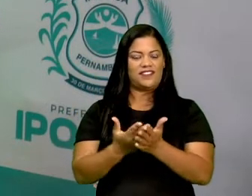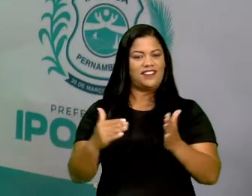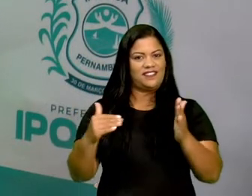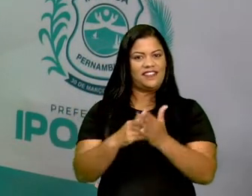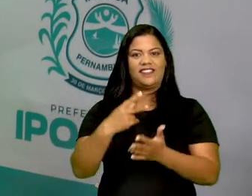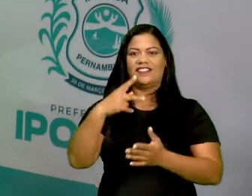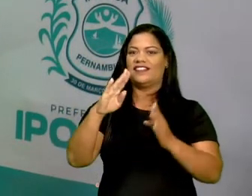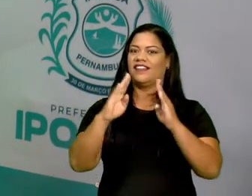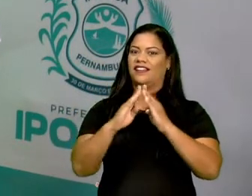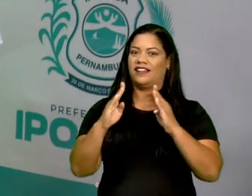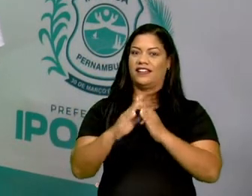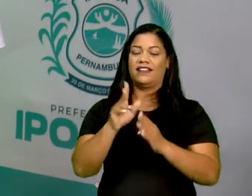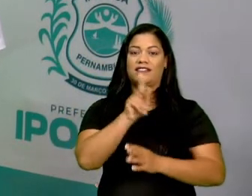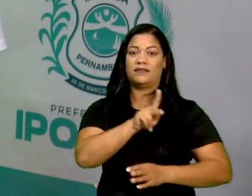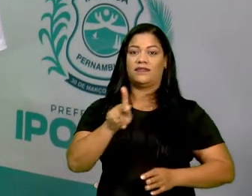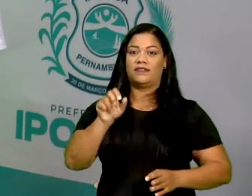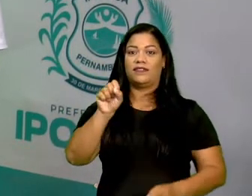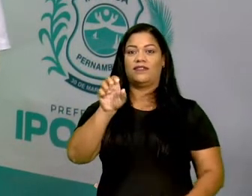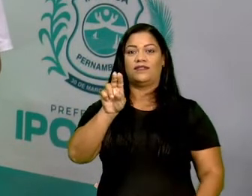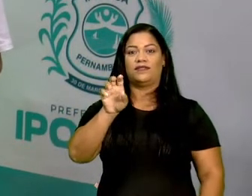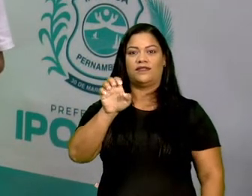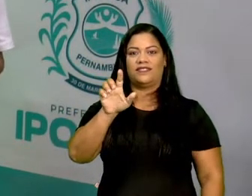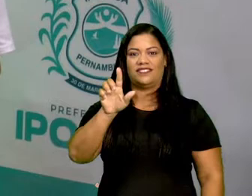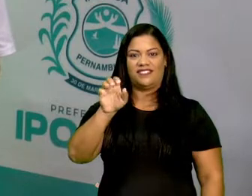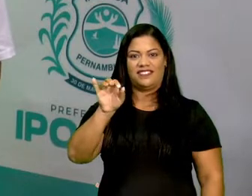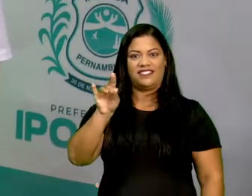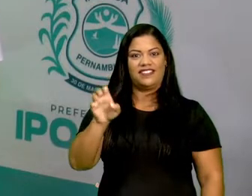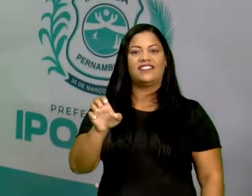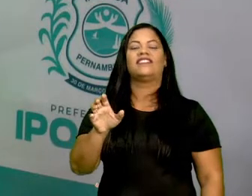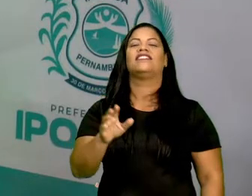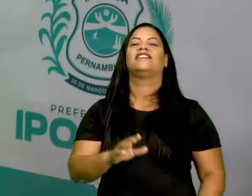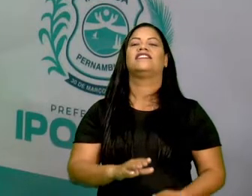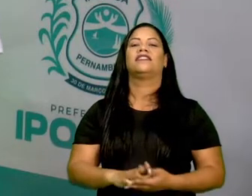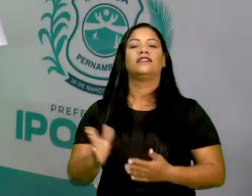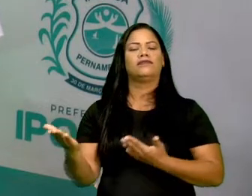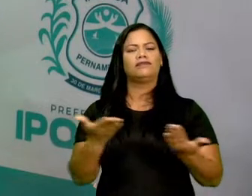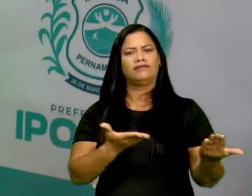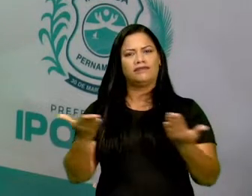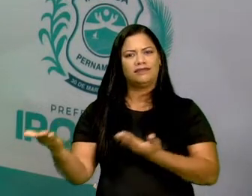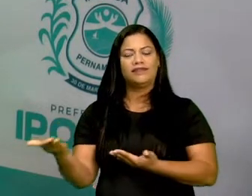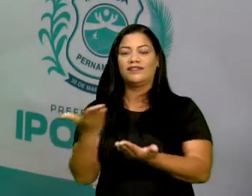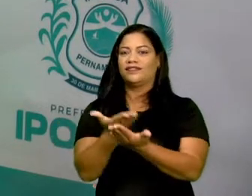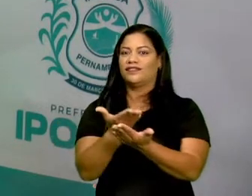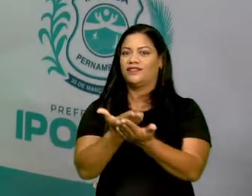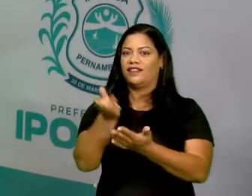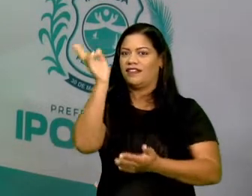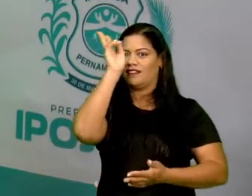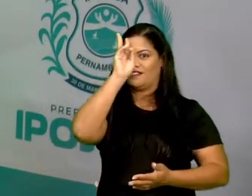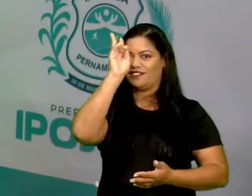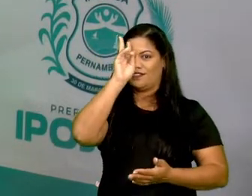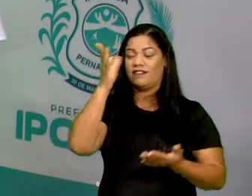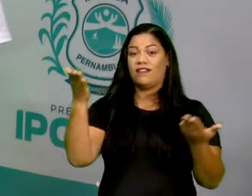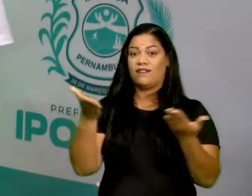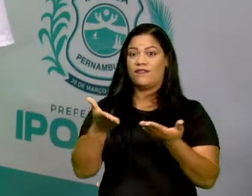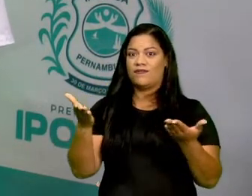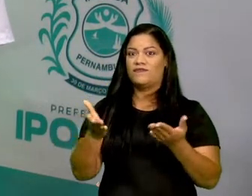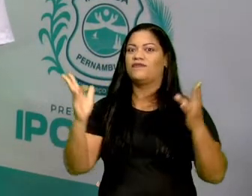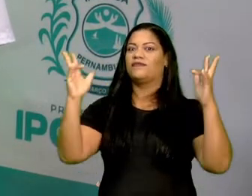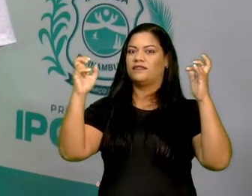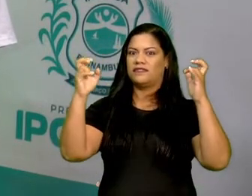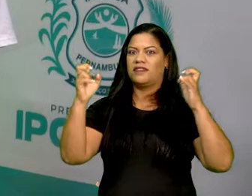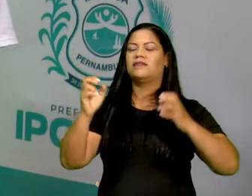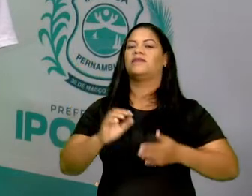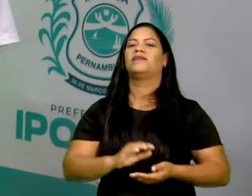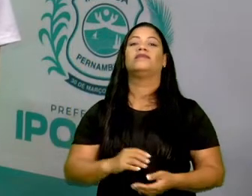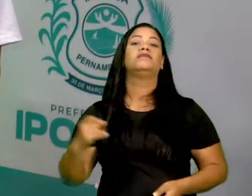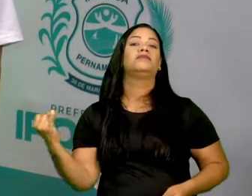Eu sou a professora Suelene Severo e convido todas para a nossa aula de História. Hoje eu vou trazer um assunto bem